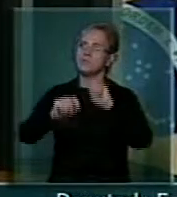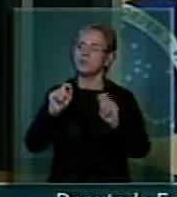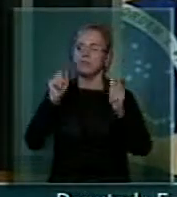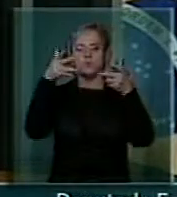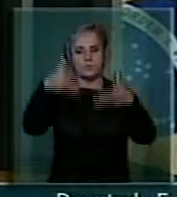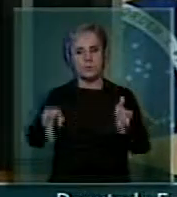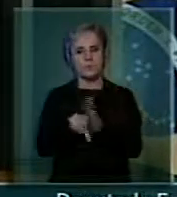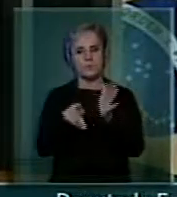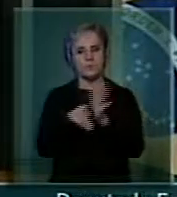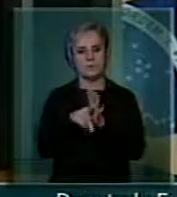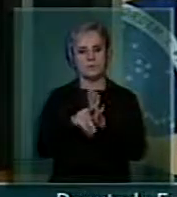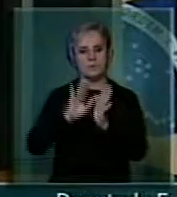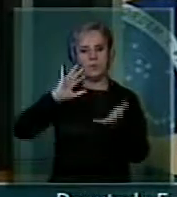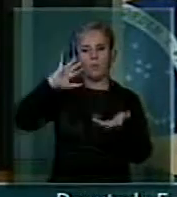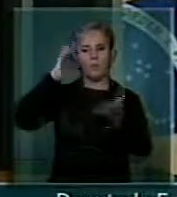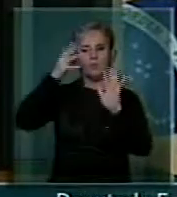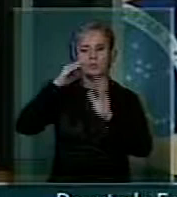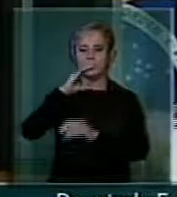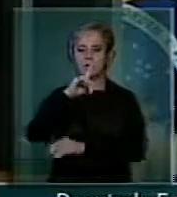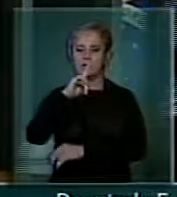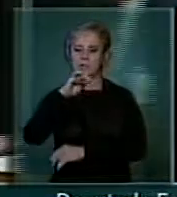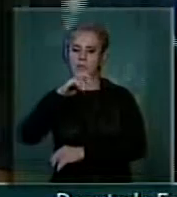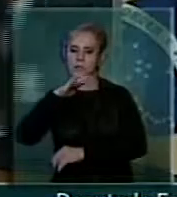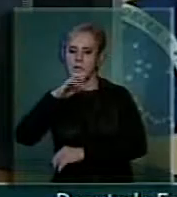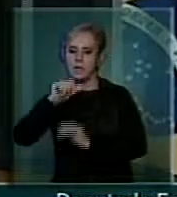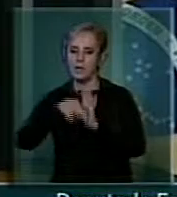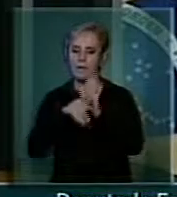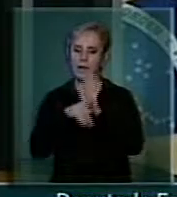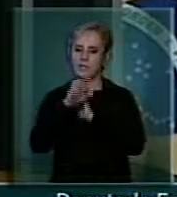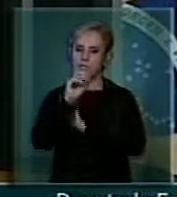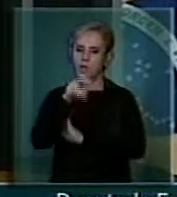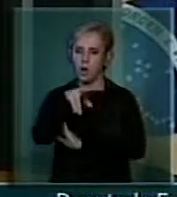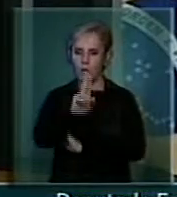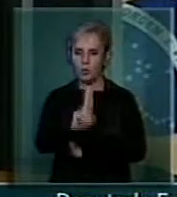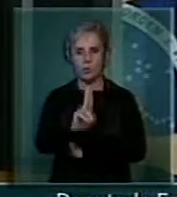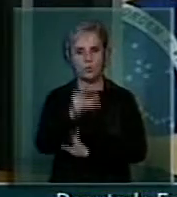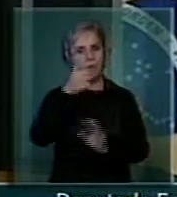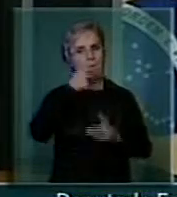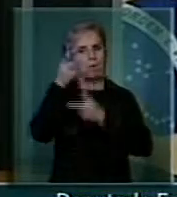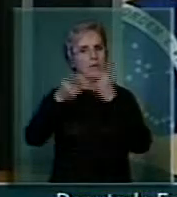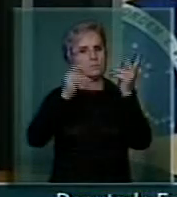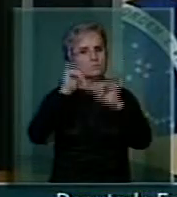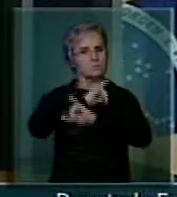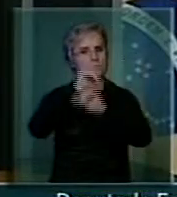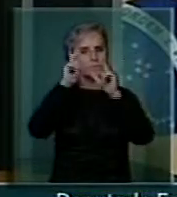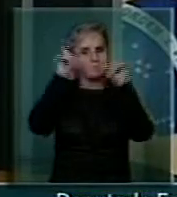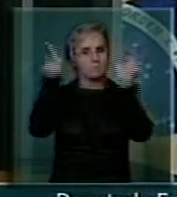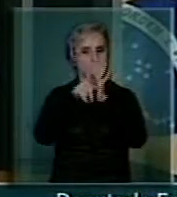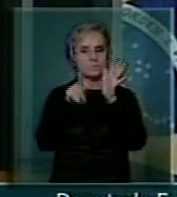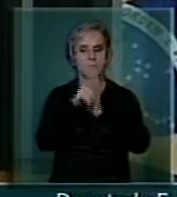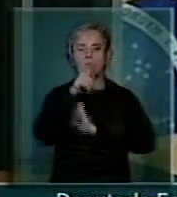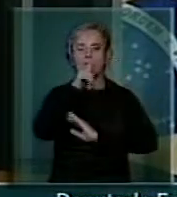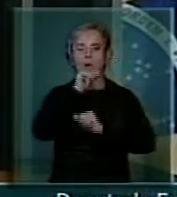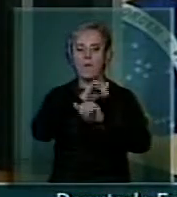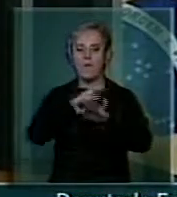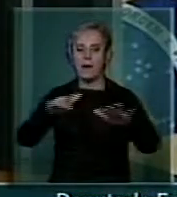ONU sobre mudanças climáticas, em que a ONU chama atenção para o aumento do nível do mar,